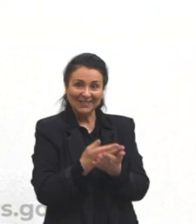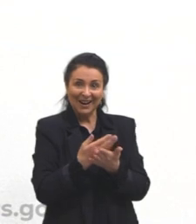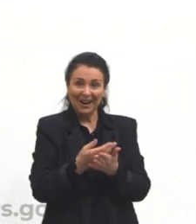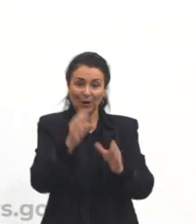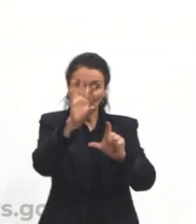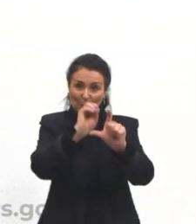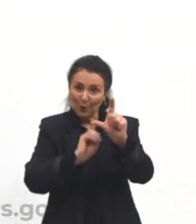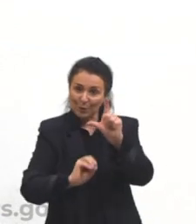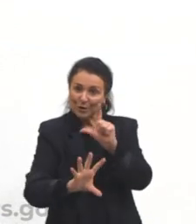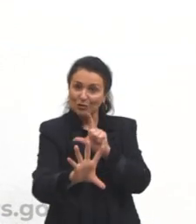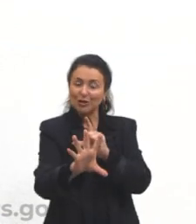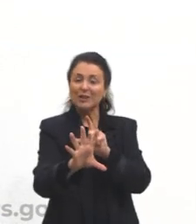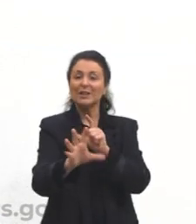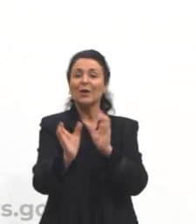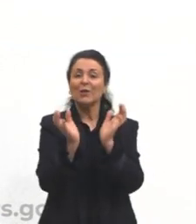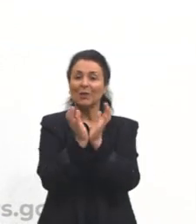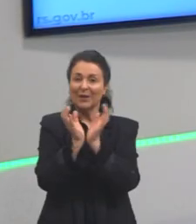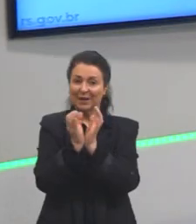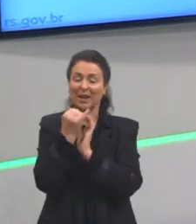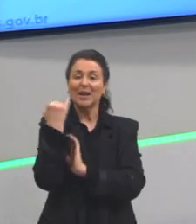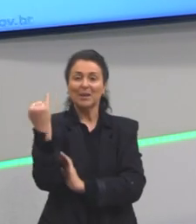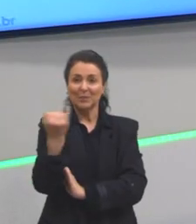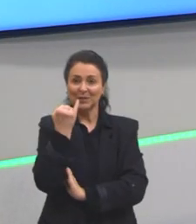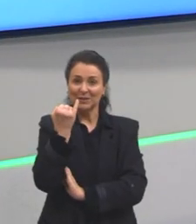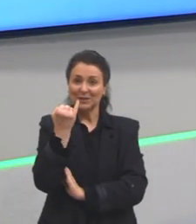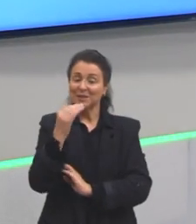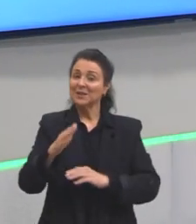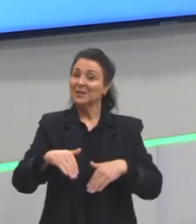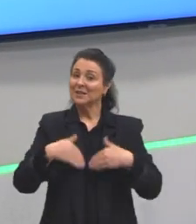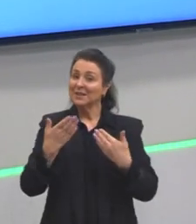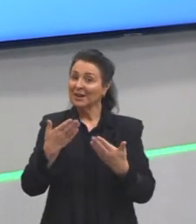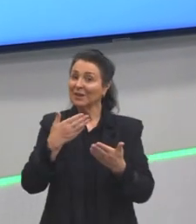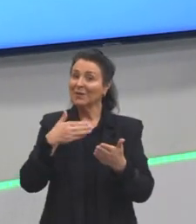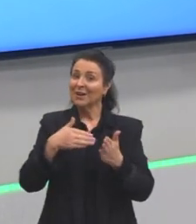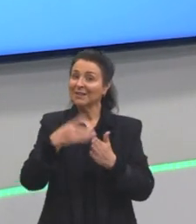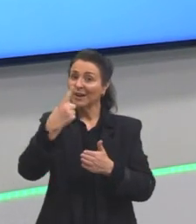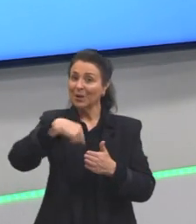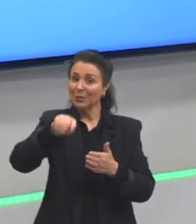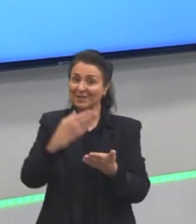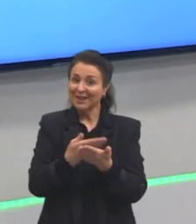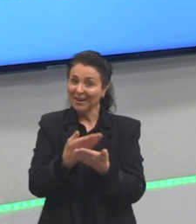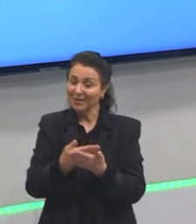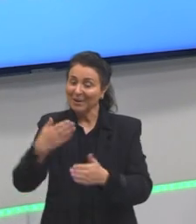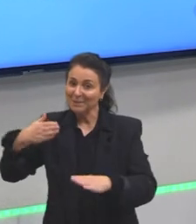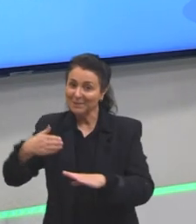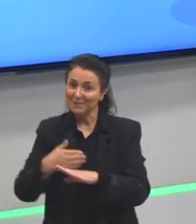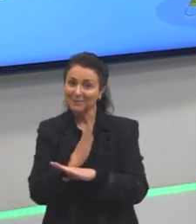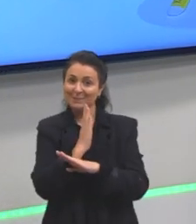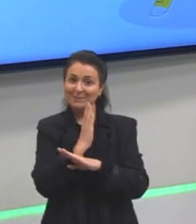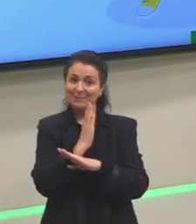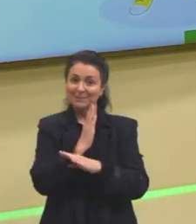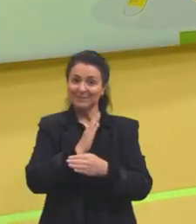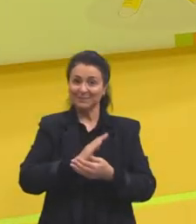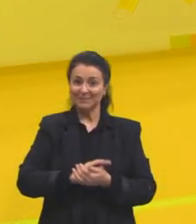colegas de vocês, que é bastante importante, certo? E vamos lá, então. E até a próxima aula. Partiu passar, pessoal. lá.